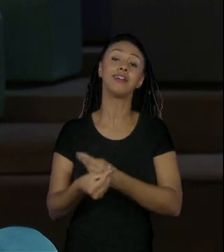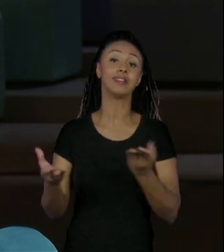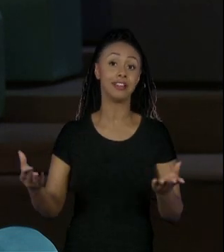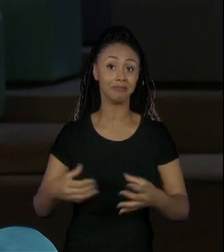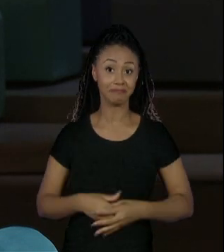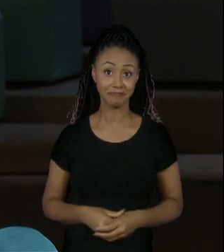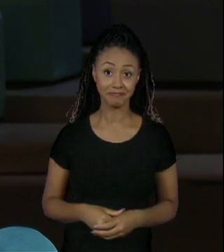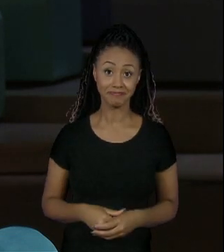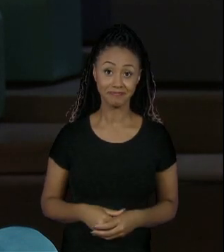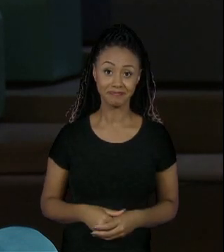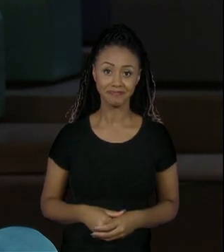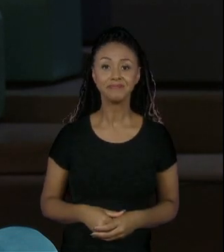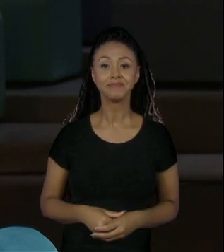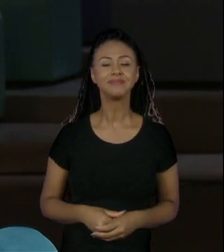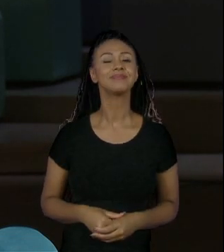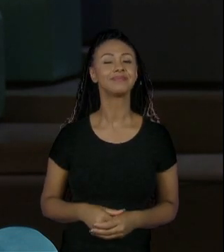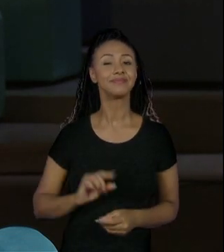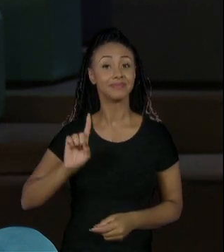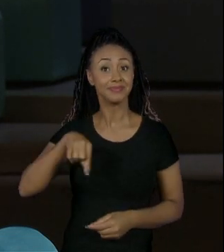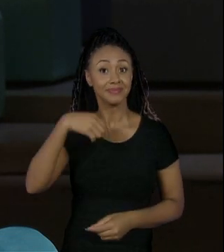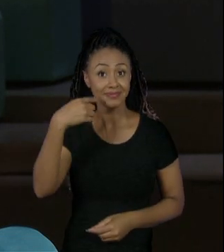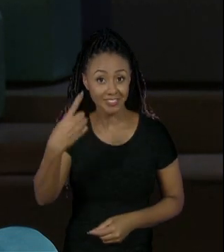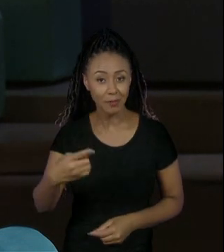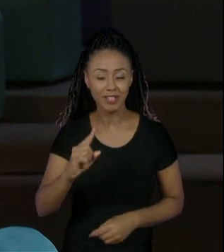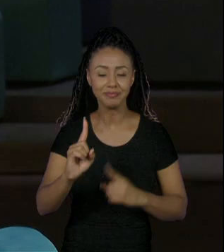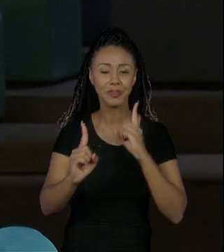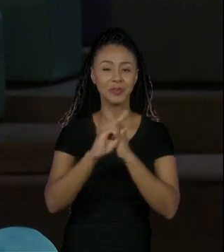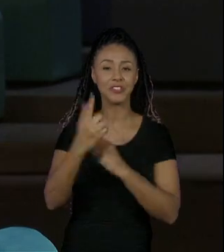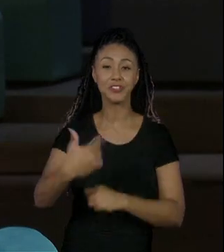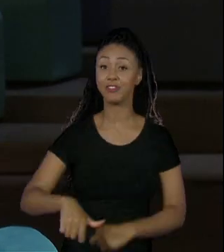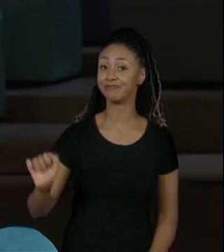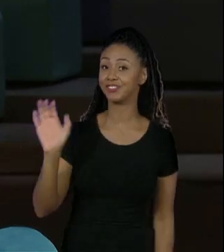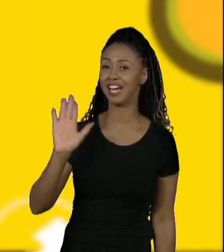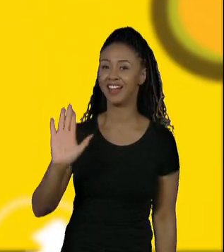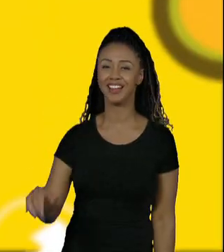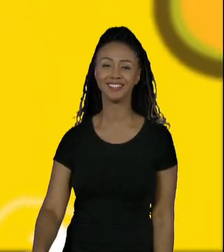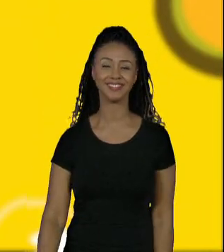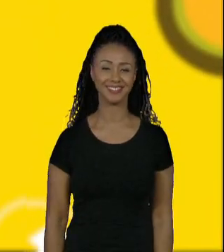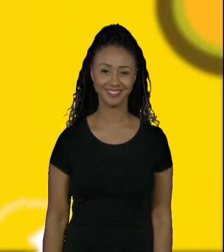do Estado de São Paulo. A gente se encontra numa próxima oportunidade. Até lá.